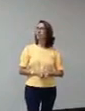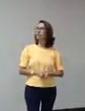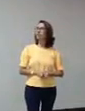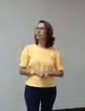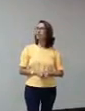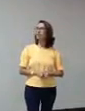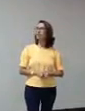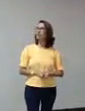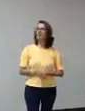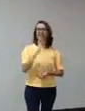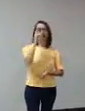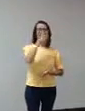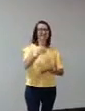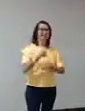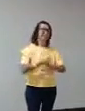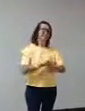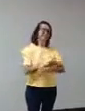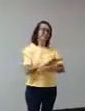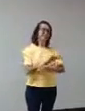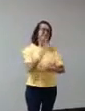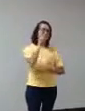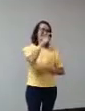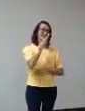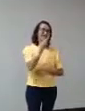Não dá, gente. Ana,